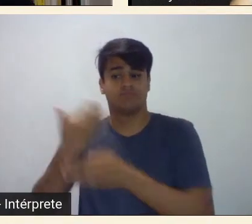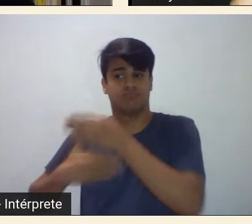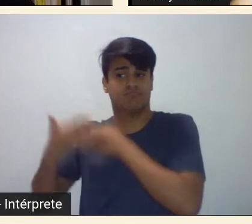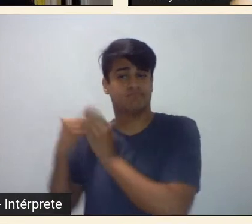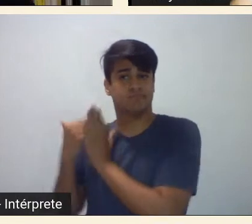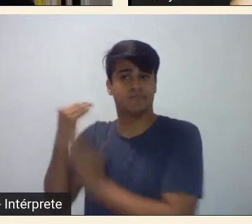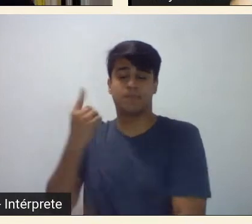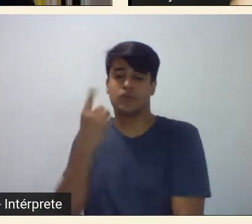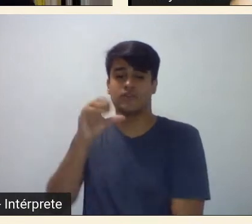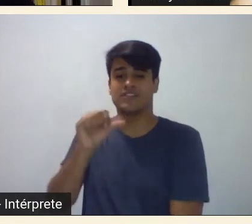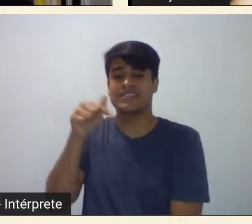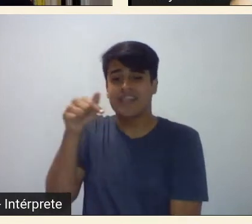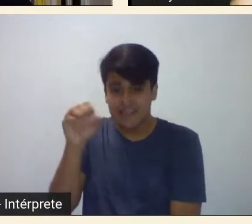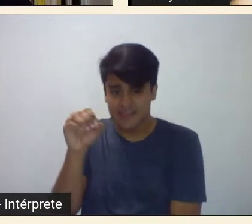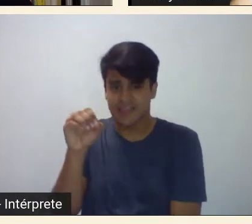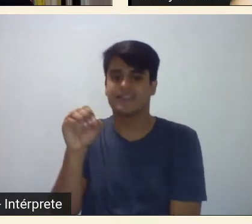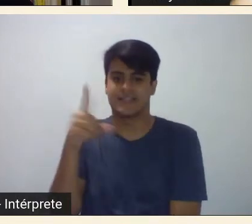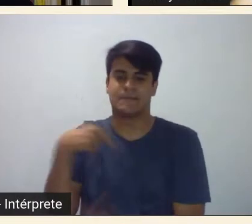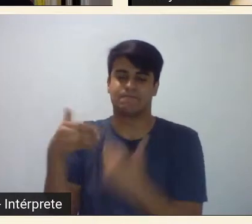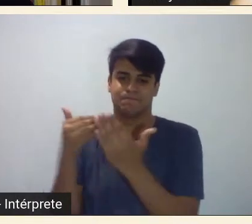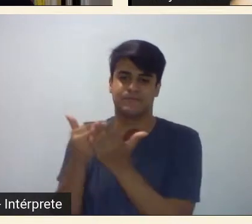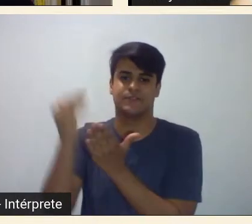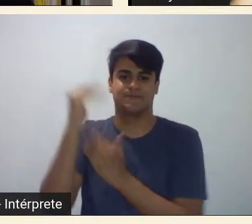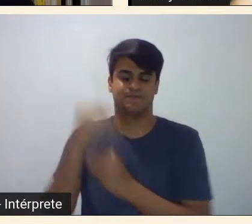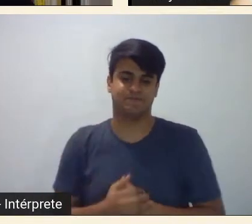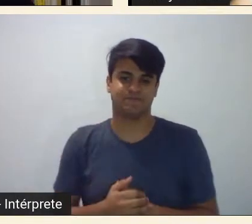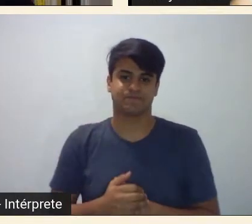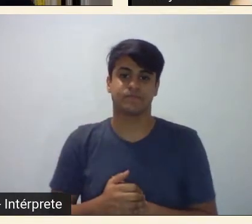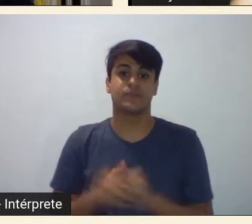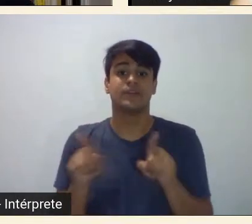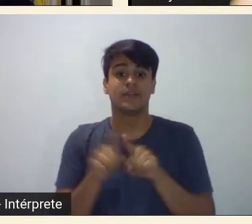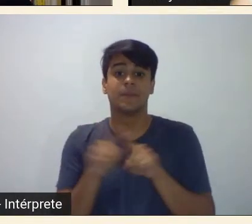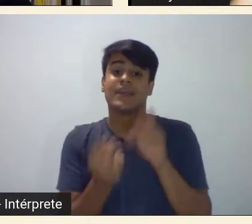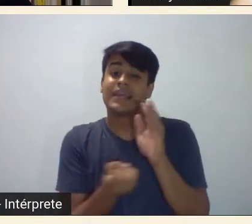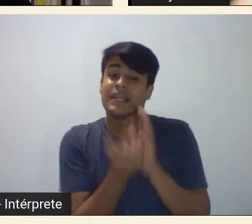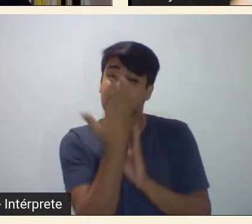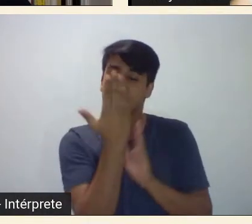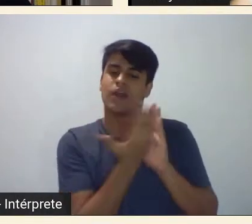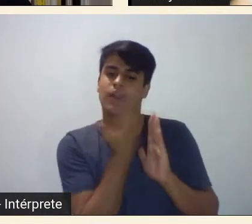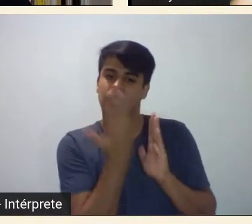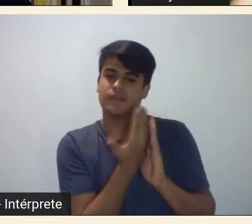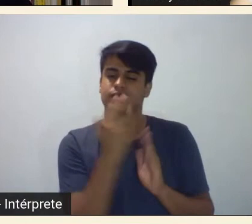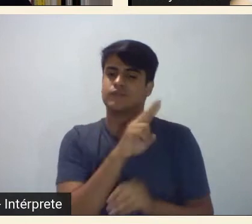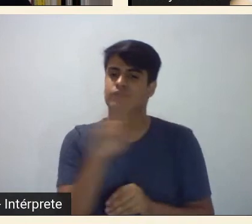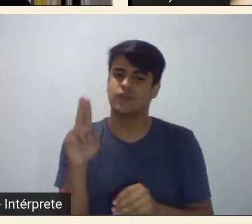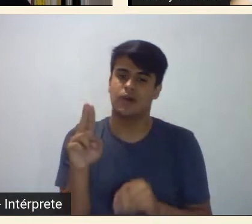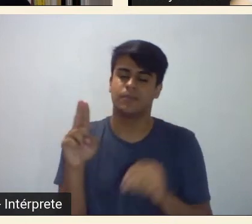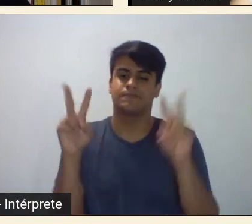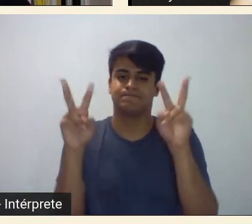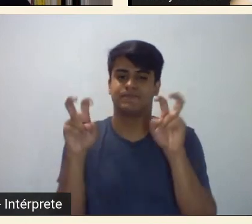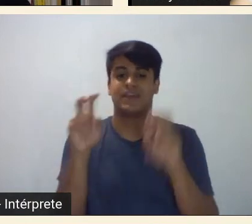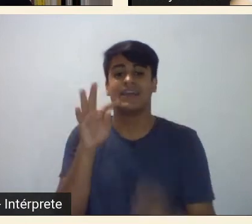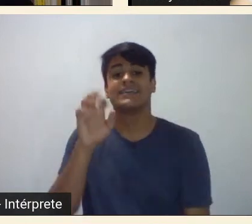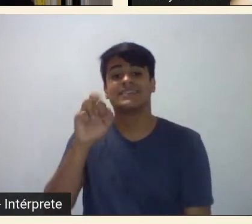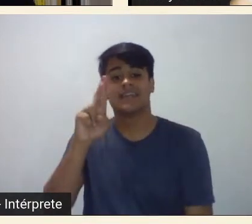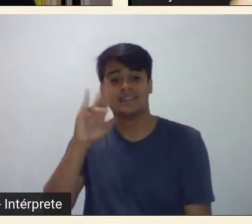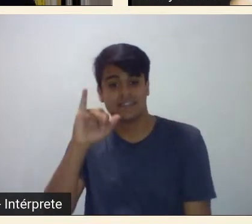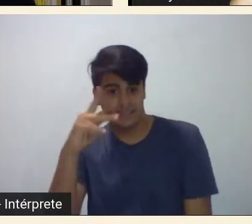1970 ela é autora também de Tarsila sua obra e seu tempo entre muitos outros tipos